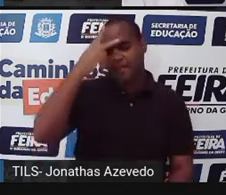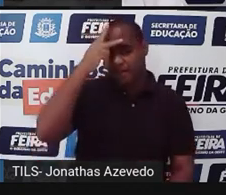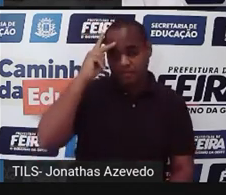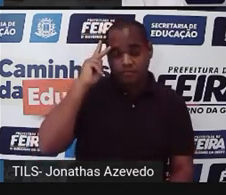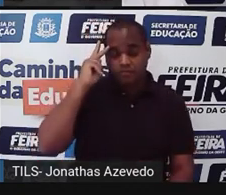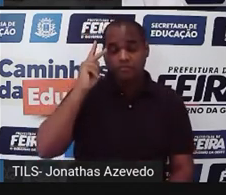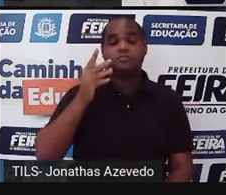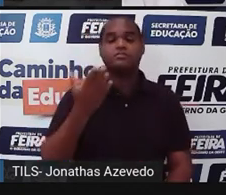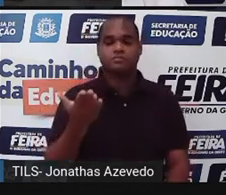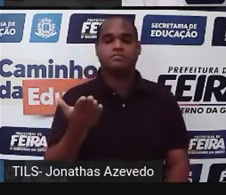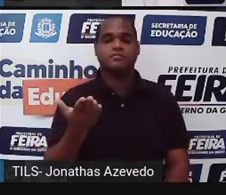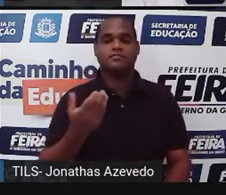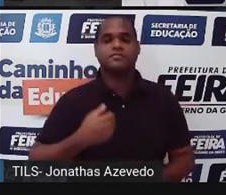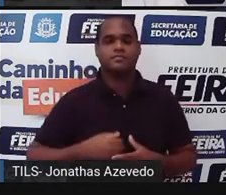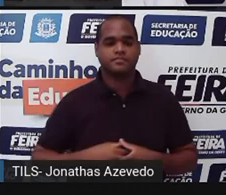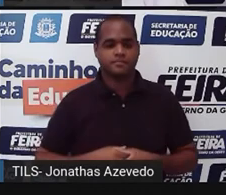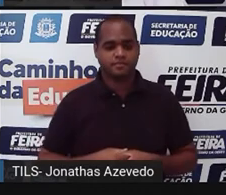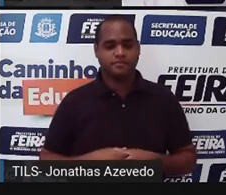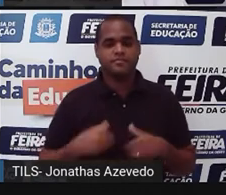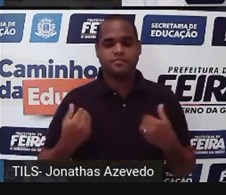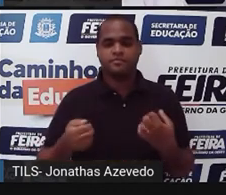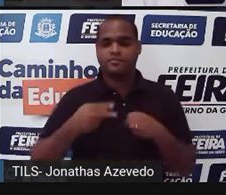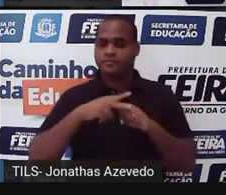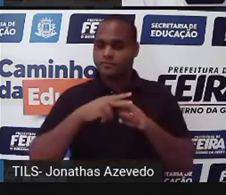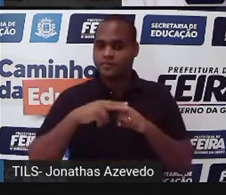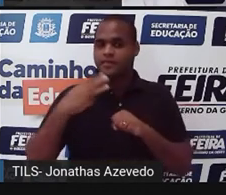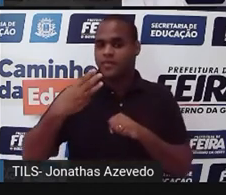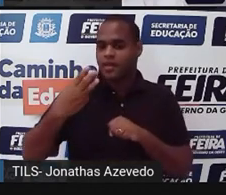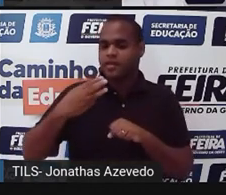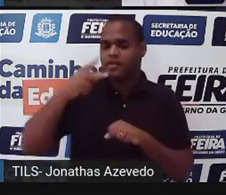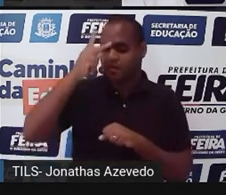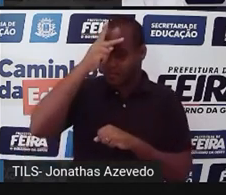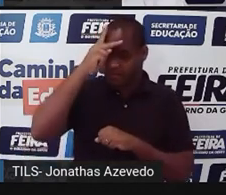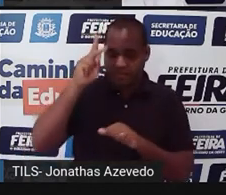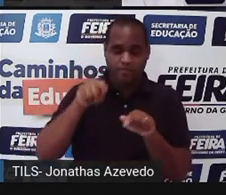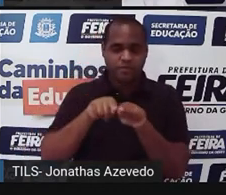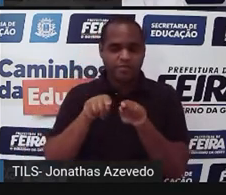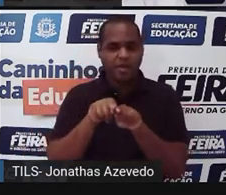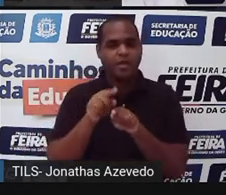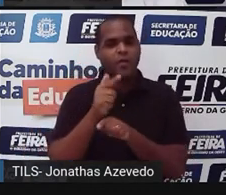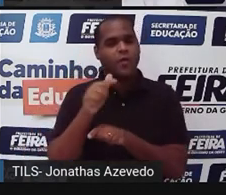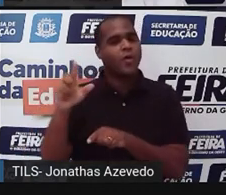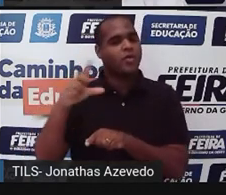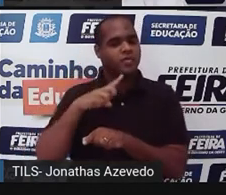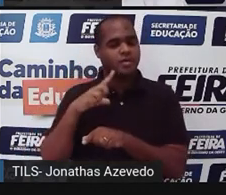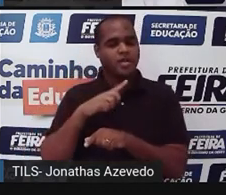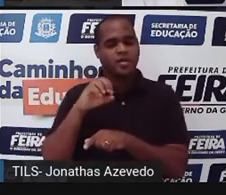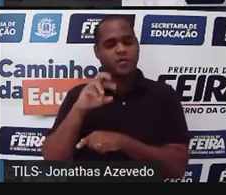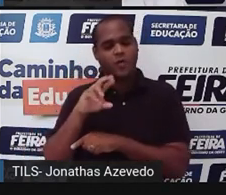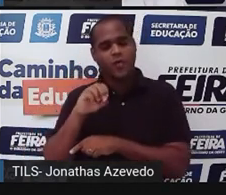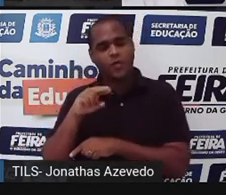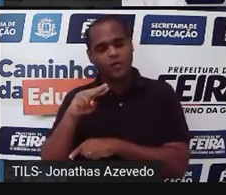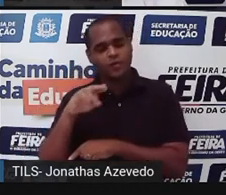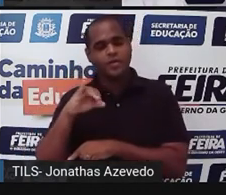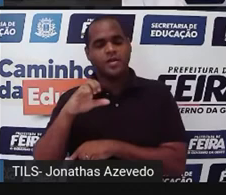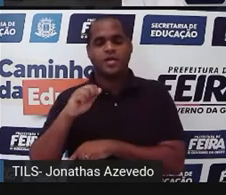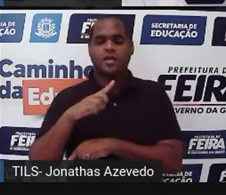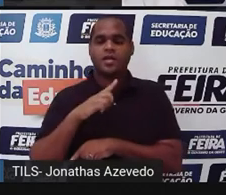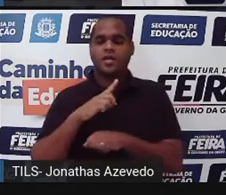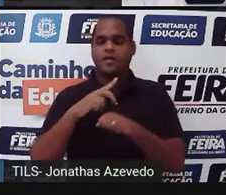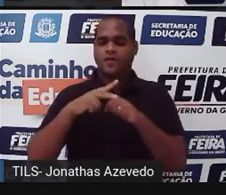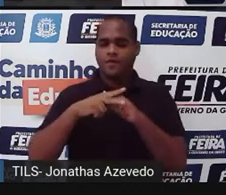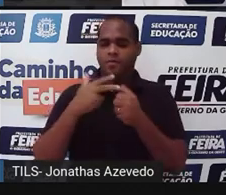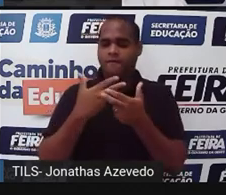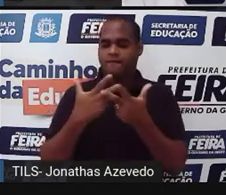E verbos também na terceira pessoa. O que mais a crônica? Emprega verbos, não é? Os verbos